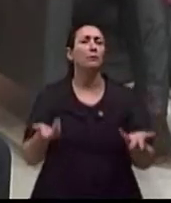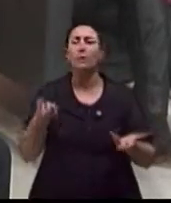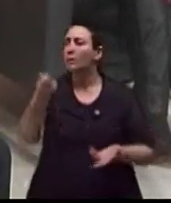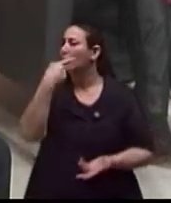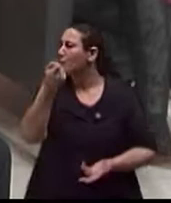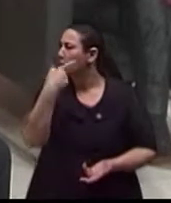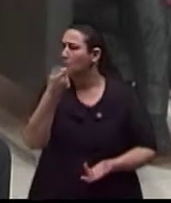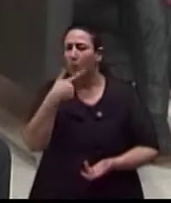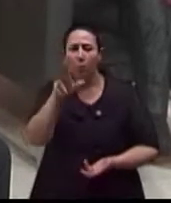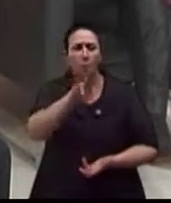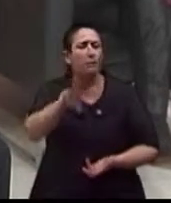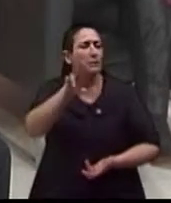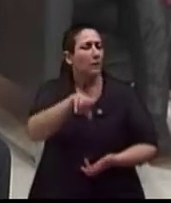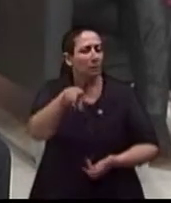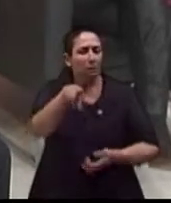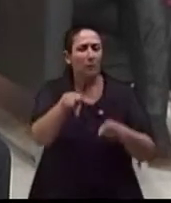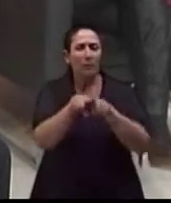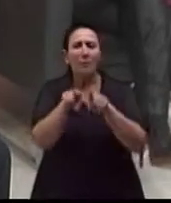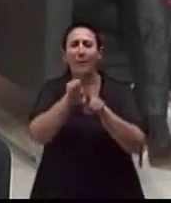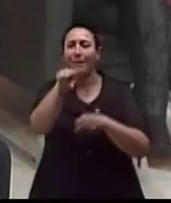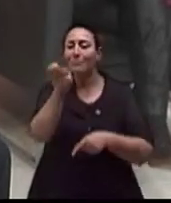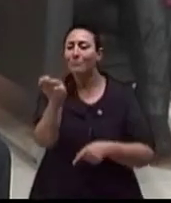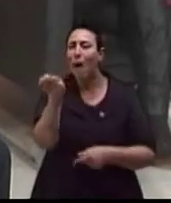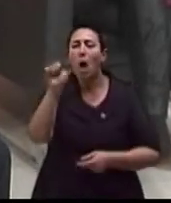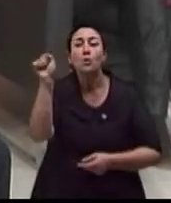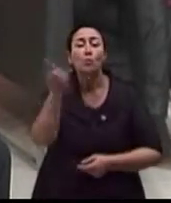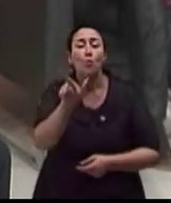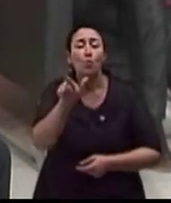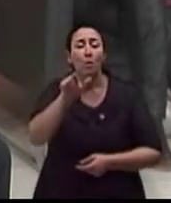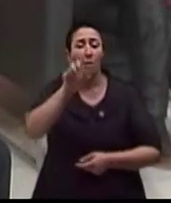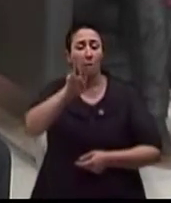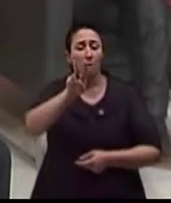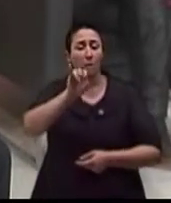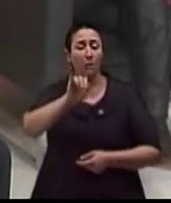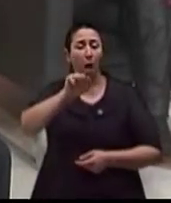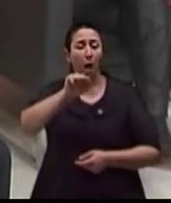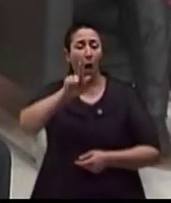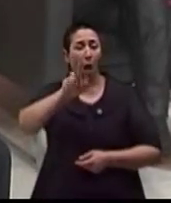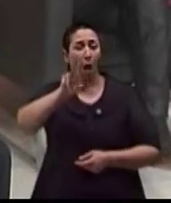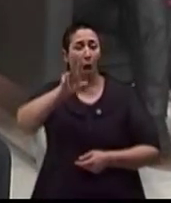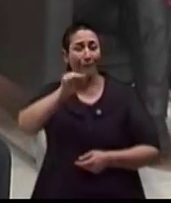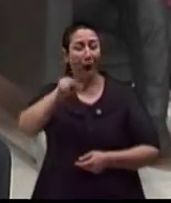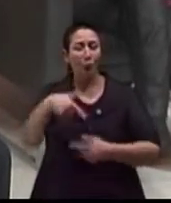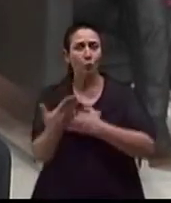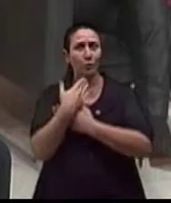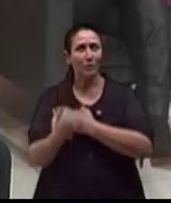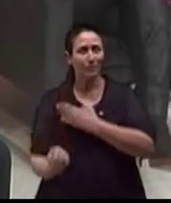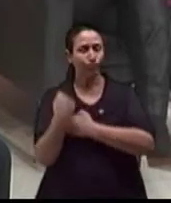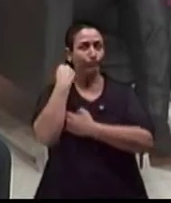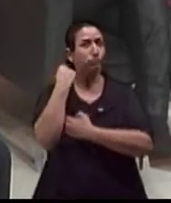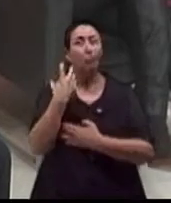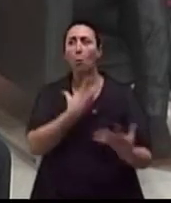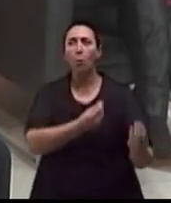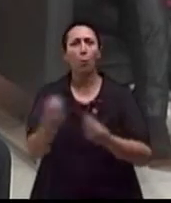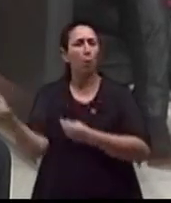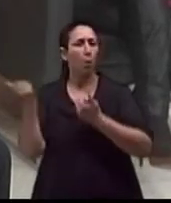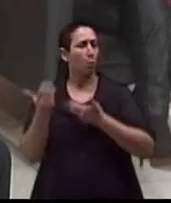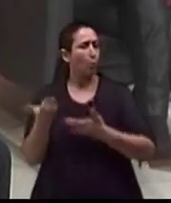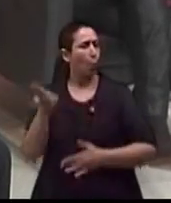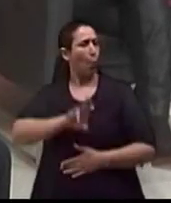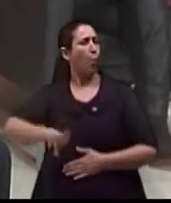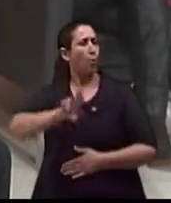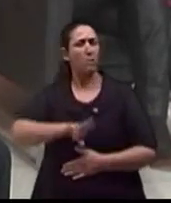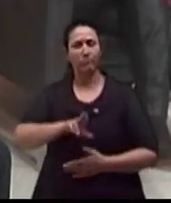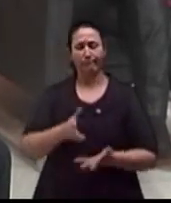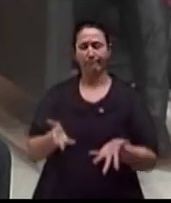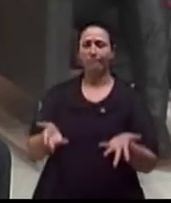medicamentos, inclusive até o azulzinho, Viagra, né? Vamos falar aqui, ou outros genéricos. Os jovens tomando. Vamos falar desse,